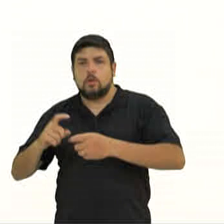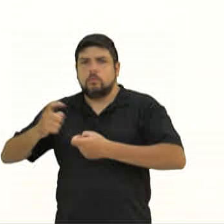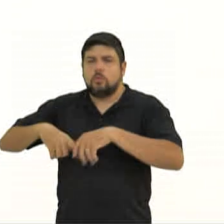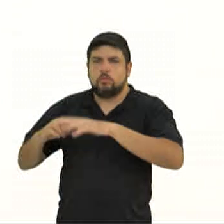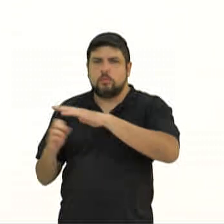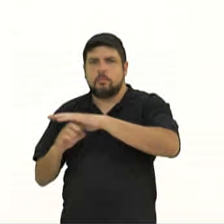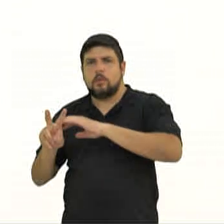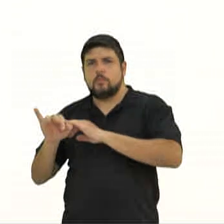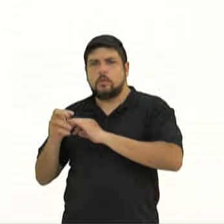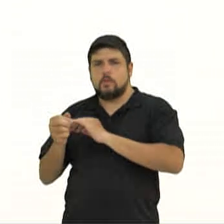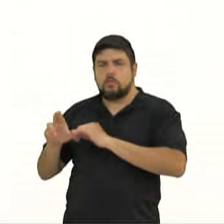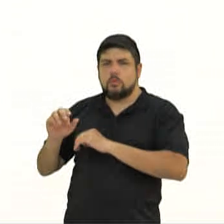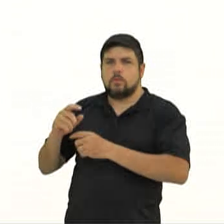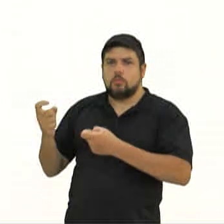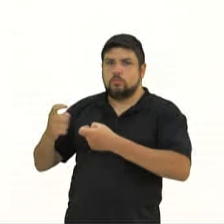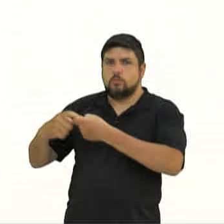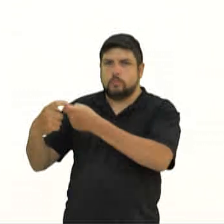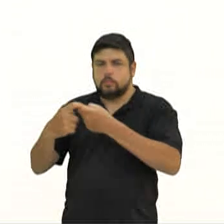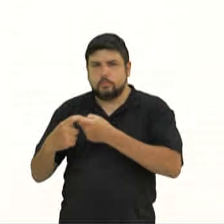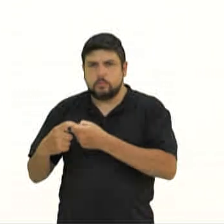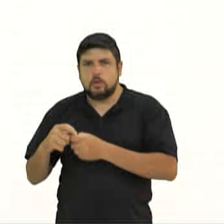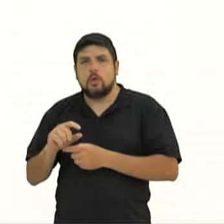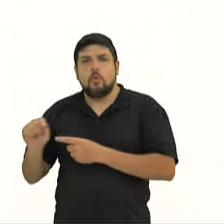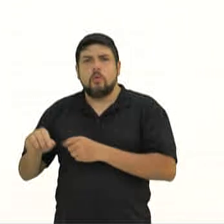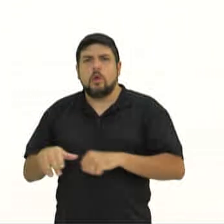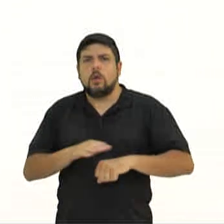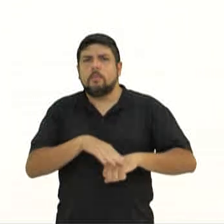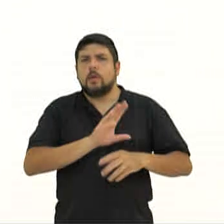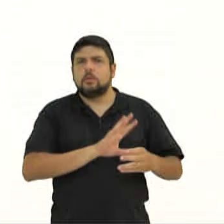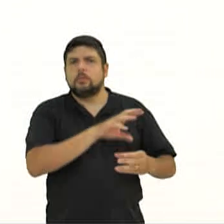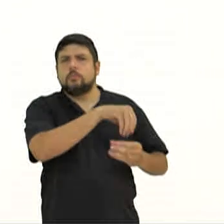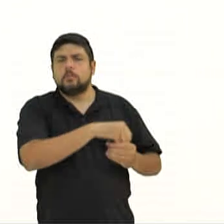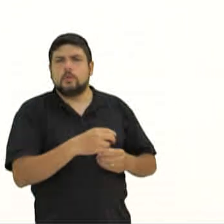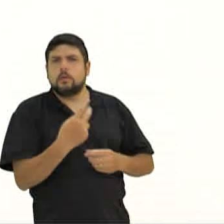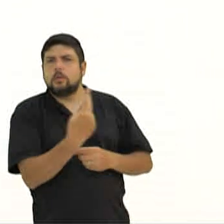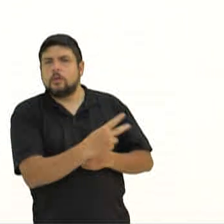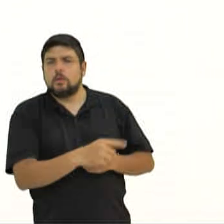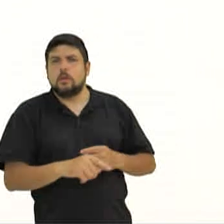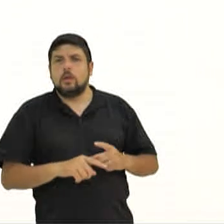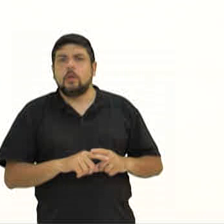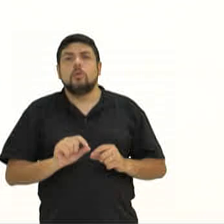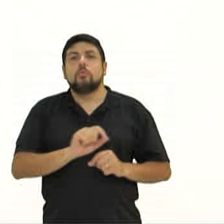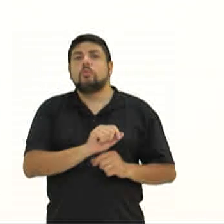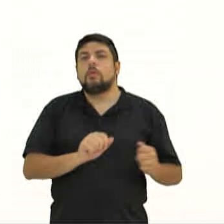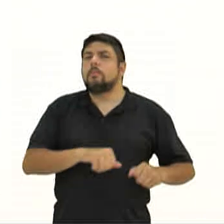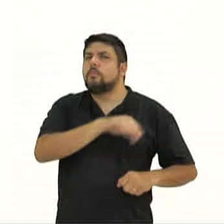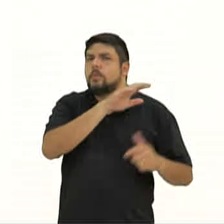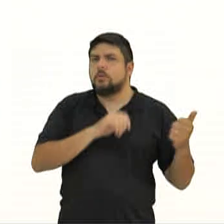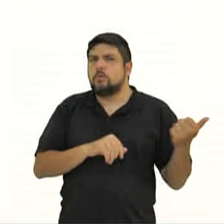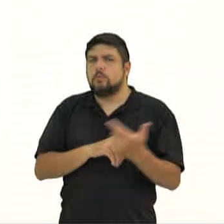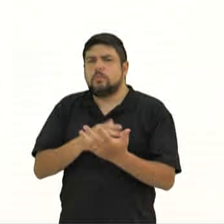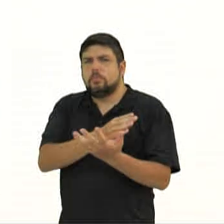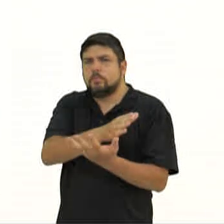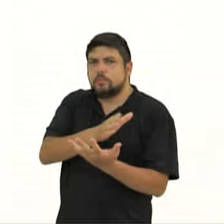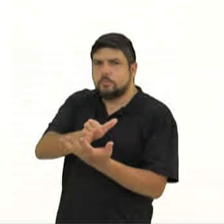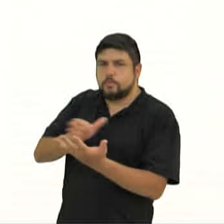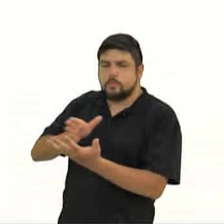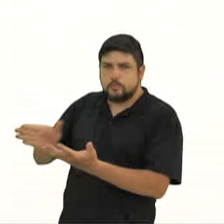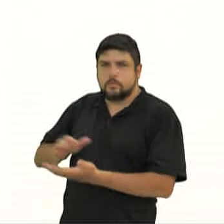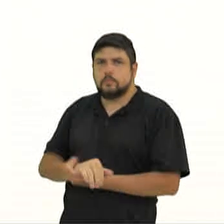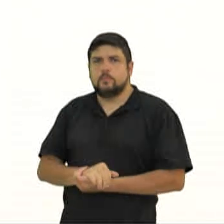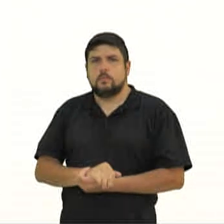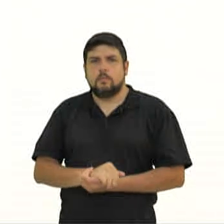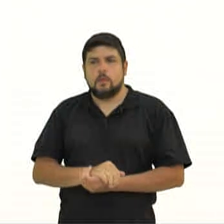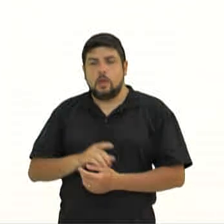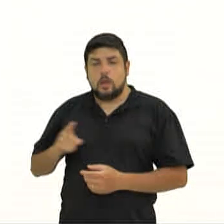essa é mais uma questão interna dos candidatos do que algo relacionado às áreas de ensino disponíveis. O consultor de carreiras ressalta